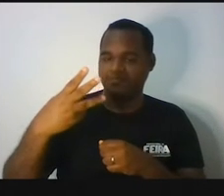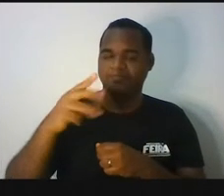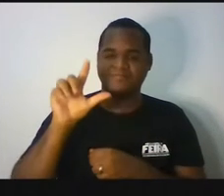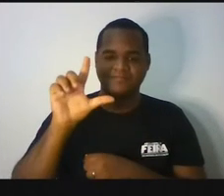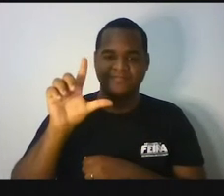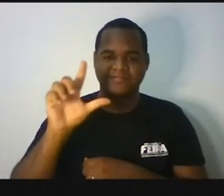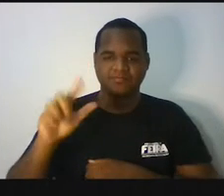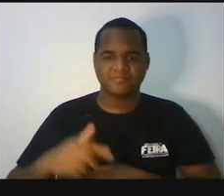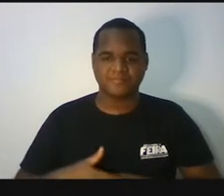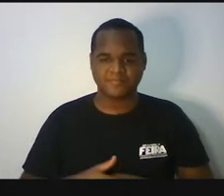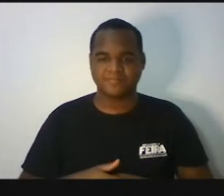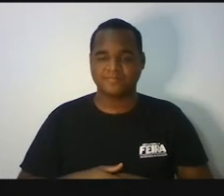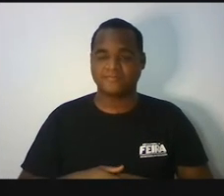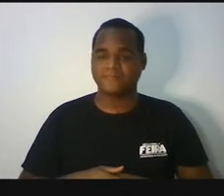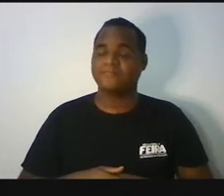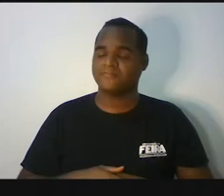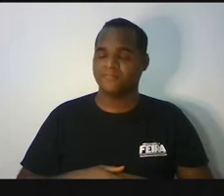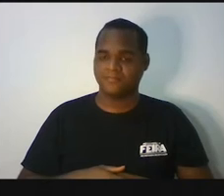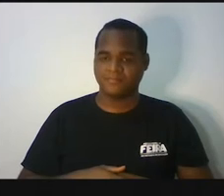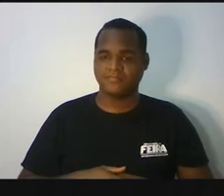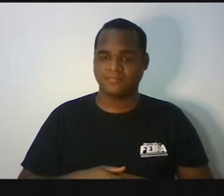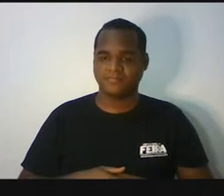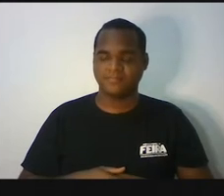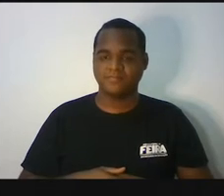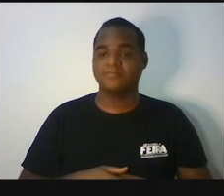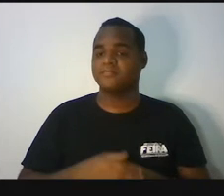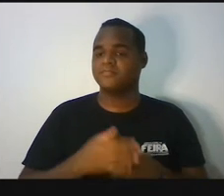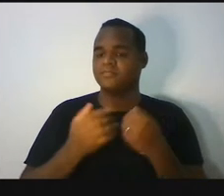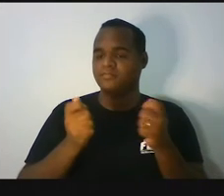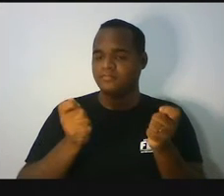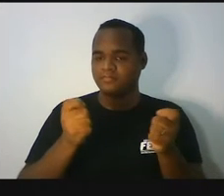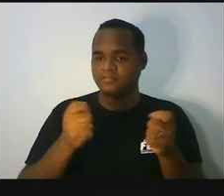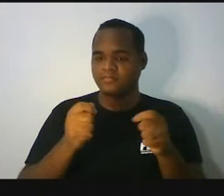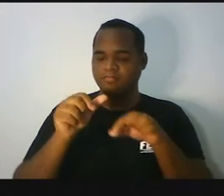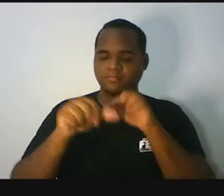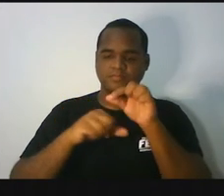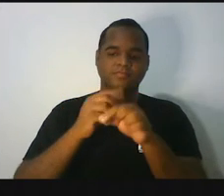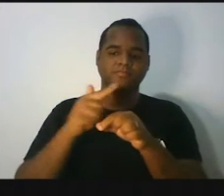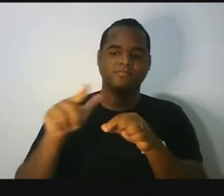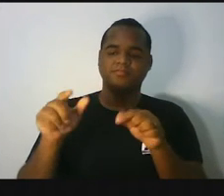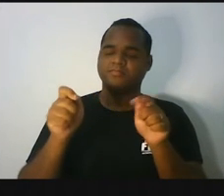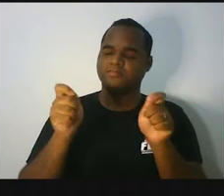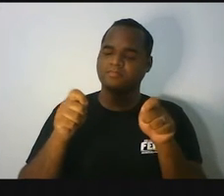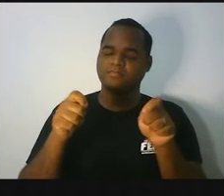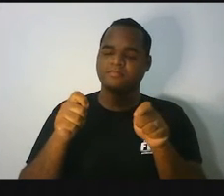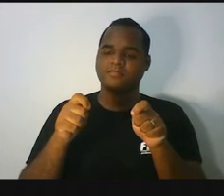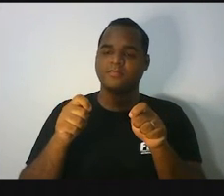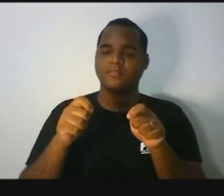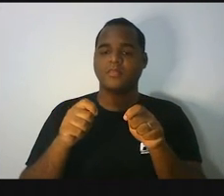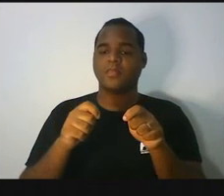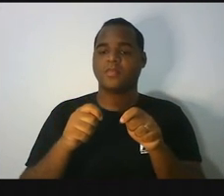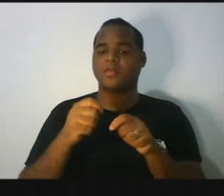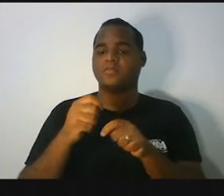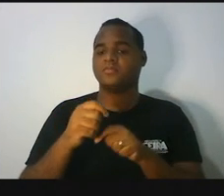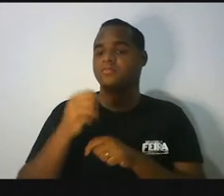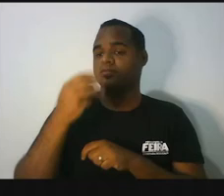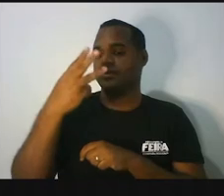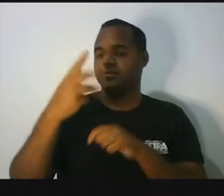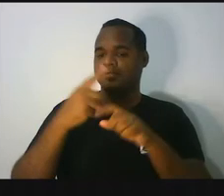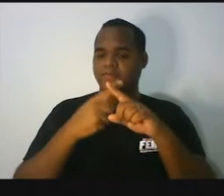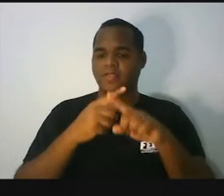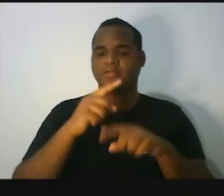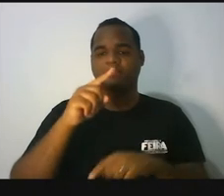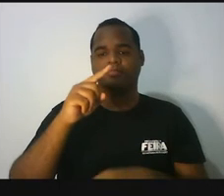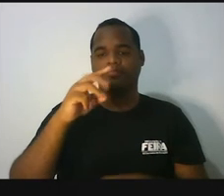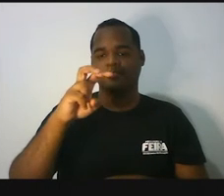,79. Ou seja, a gente pode trocar essa situação por três vezes R$